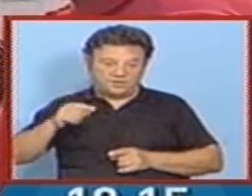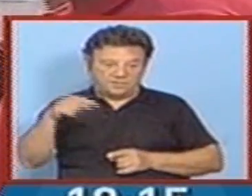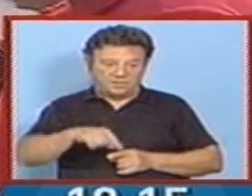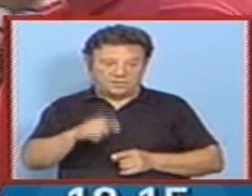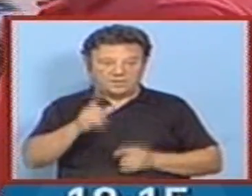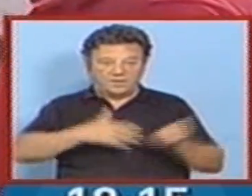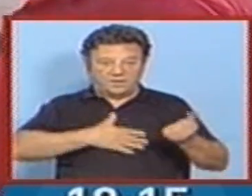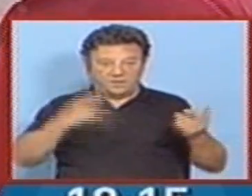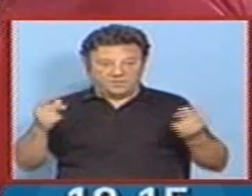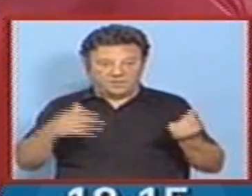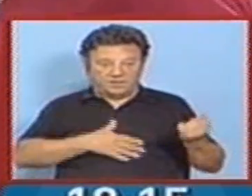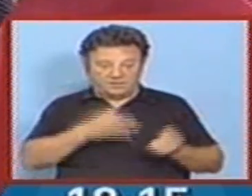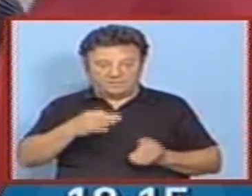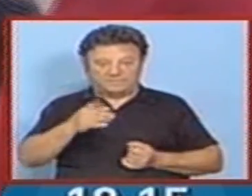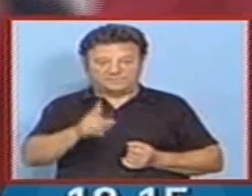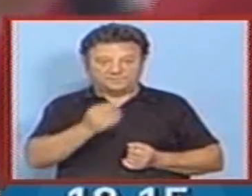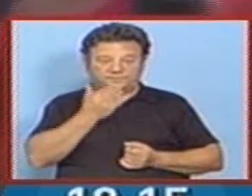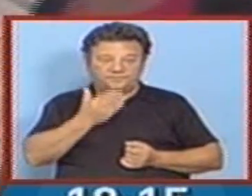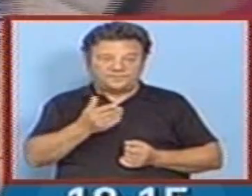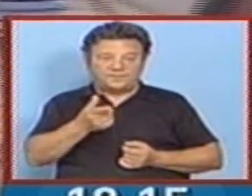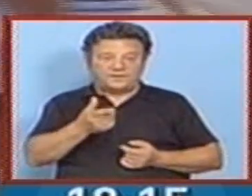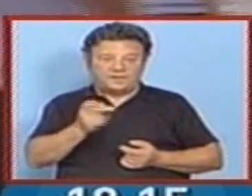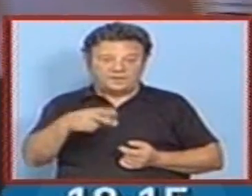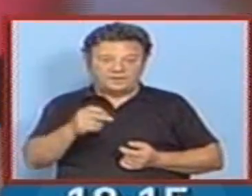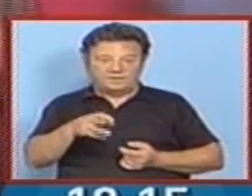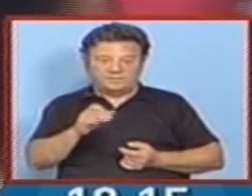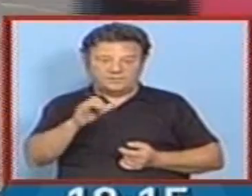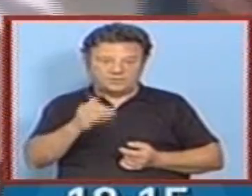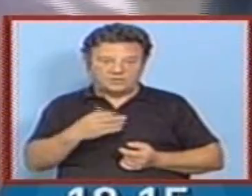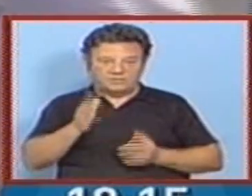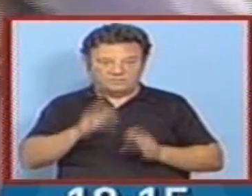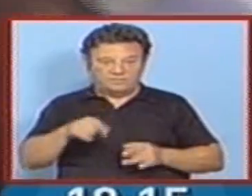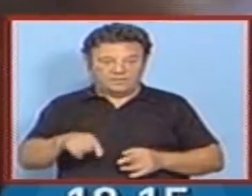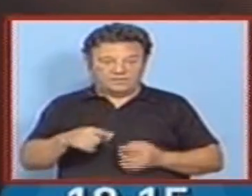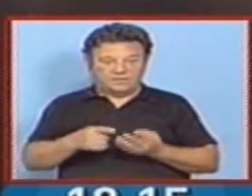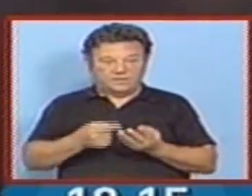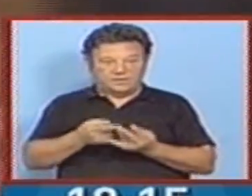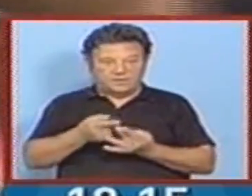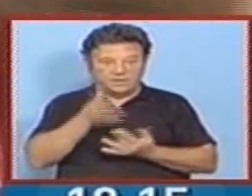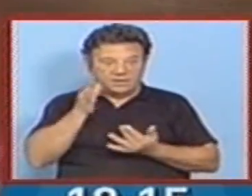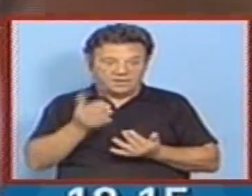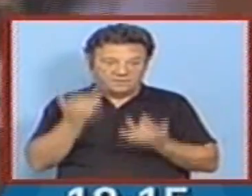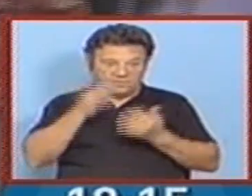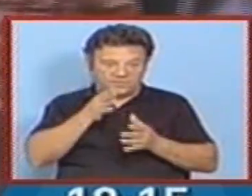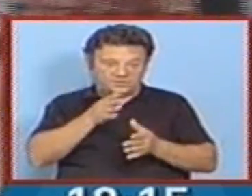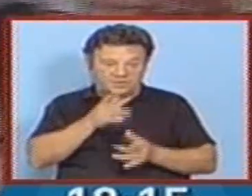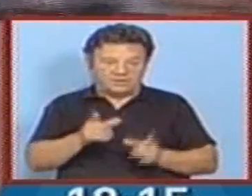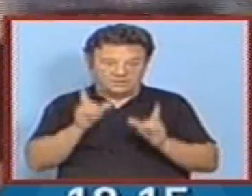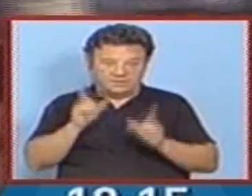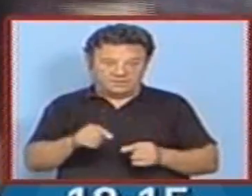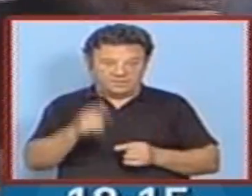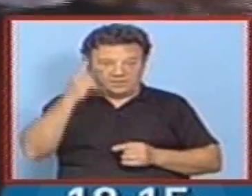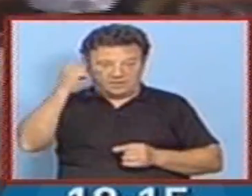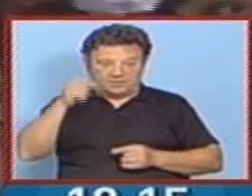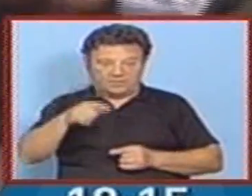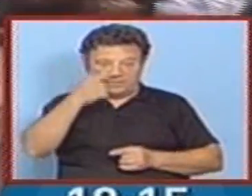Muito bem. Muito obrigada, Ana Machado. Muito obrigada. Ficam então estas informações. Também recordar a quem não é